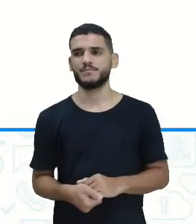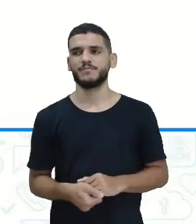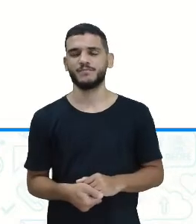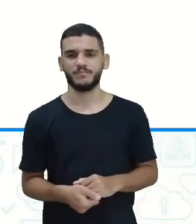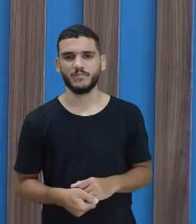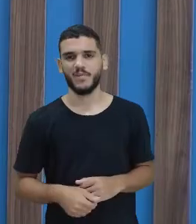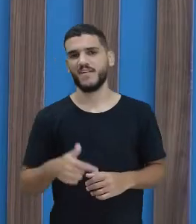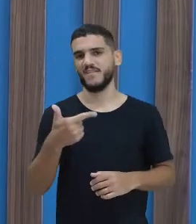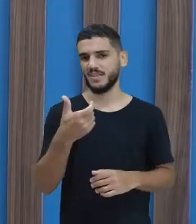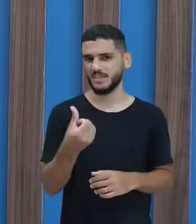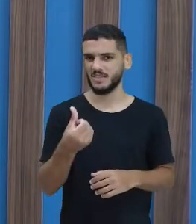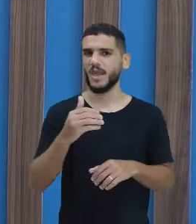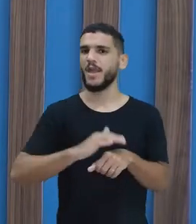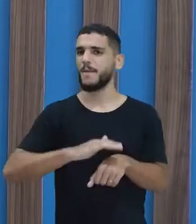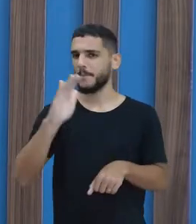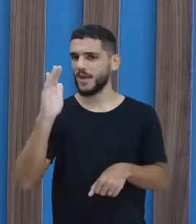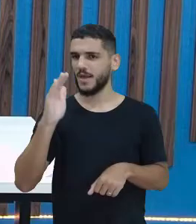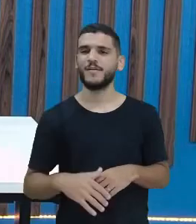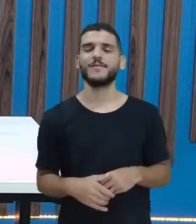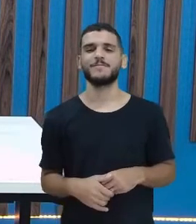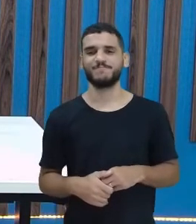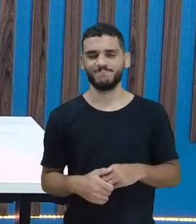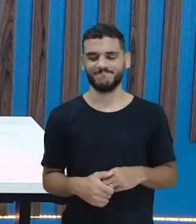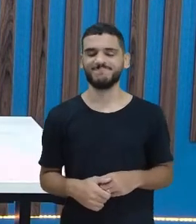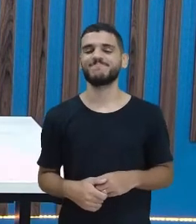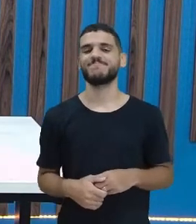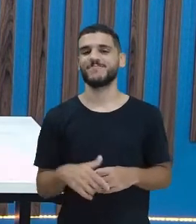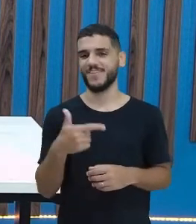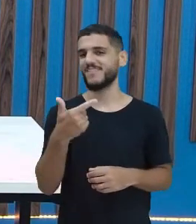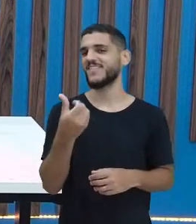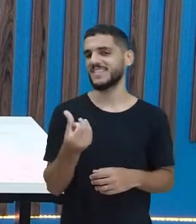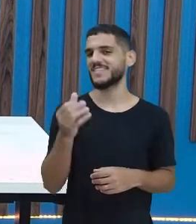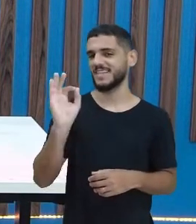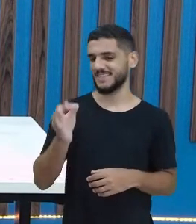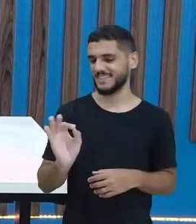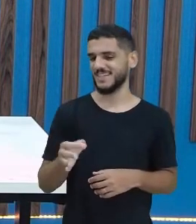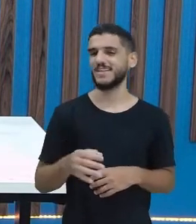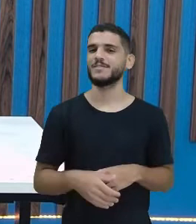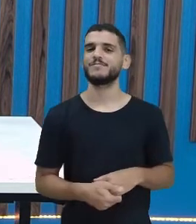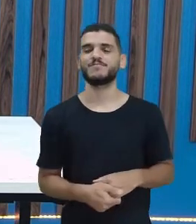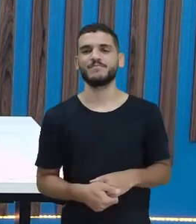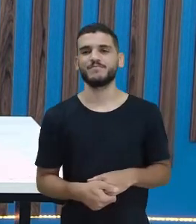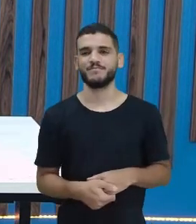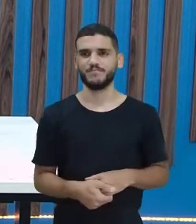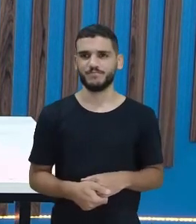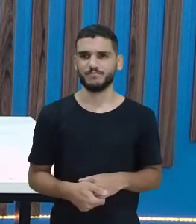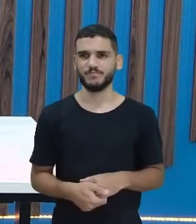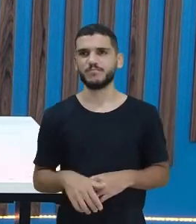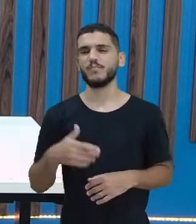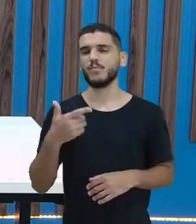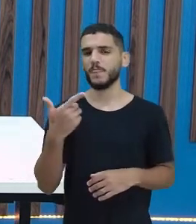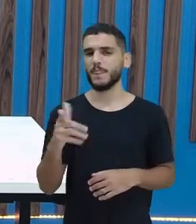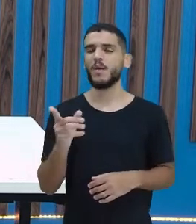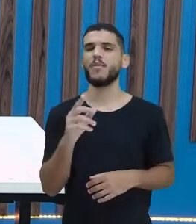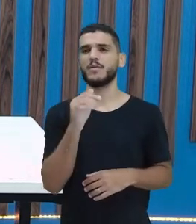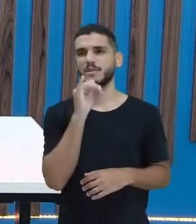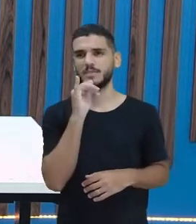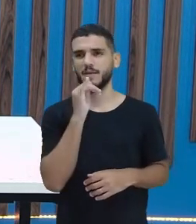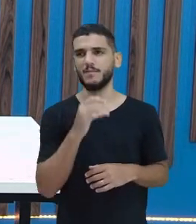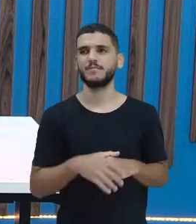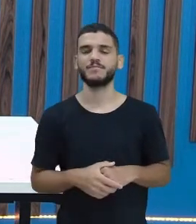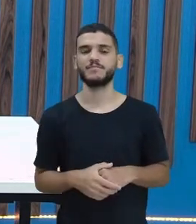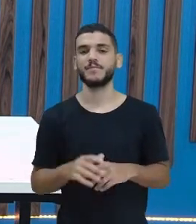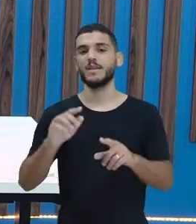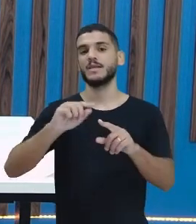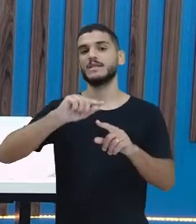é maior. Isso mesmo, olha aí, 26 é o número maior, certo? Vamos para mais outro exemplo. Circule